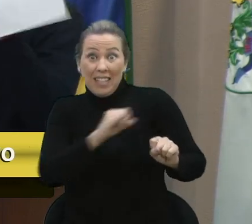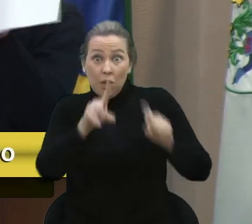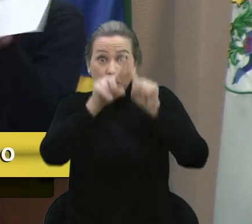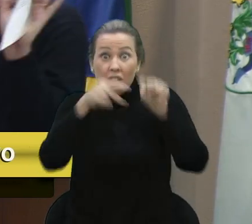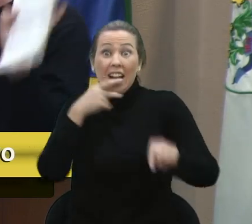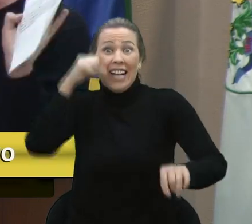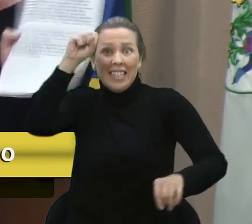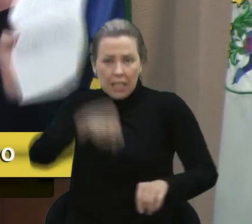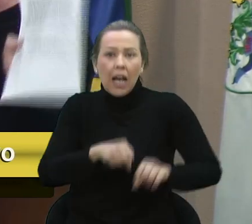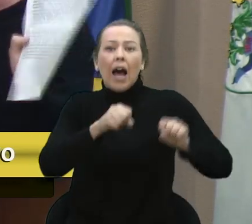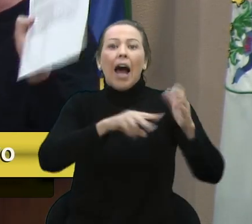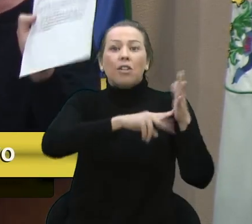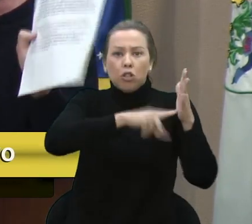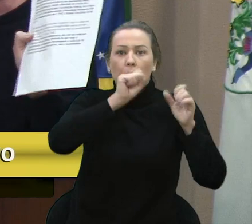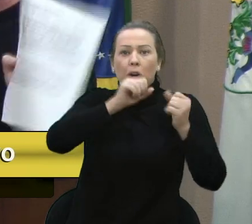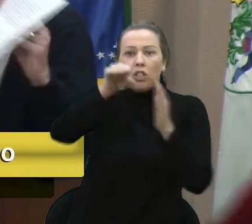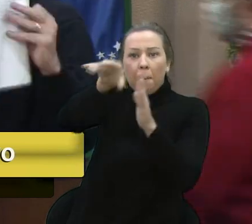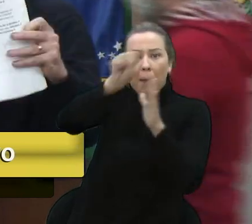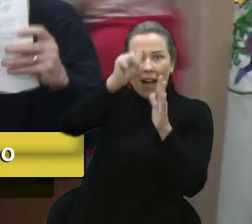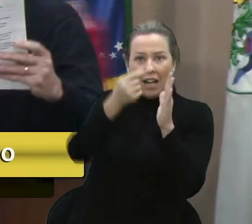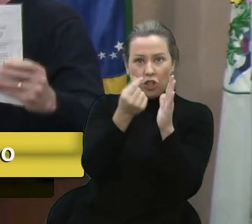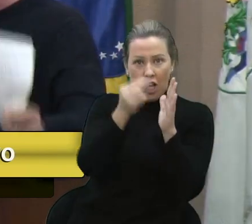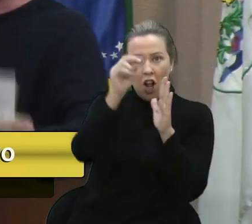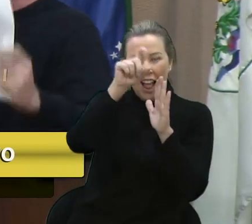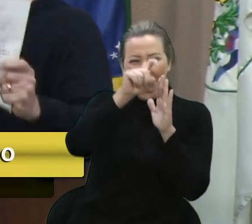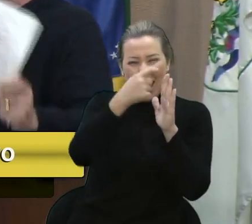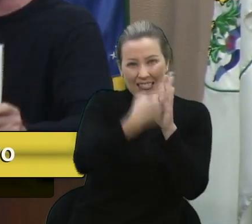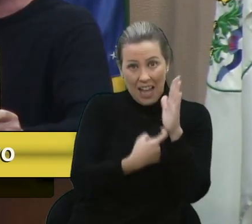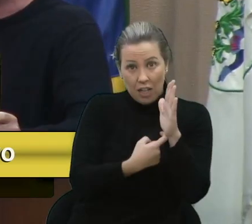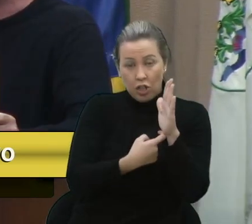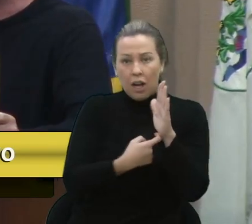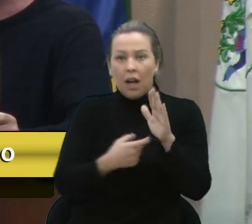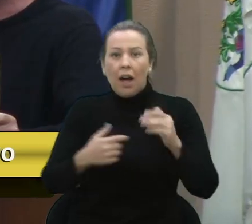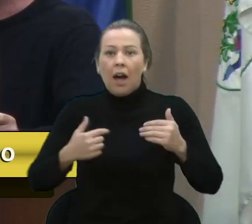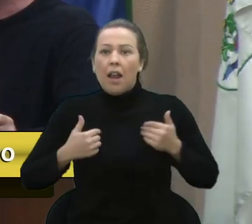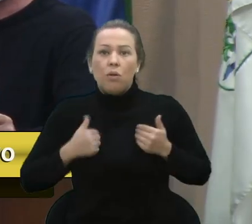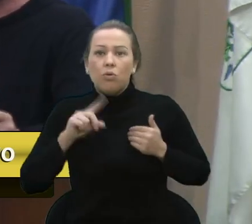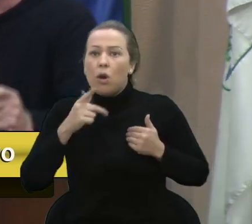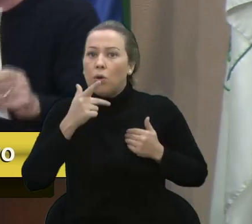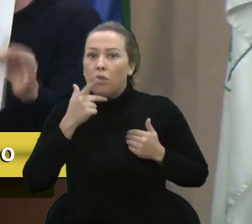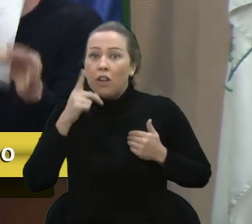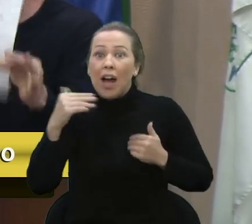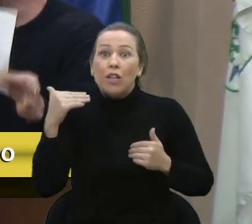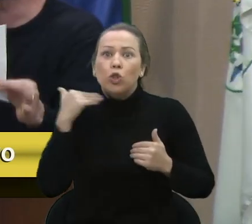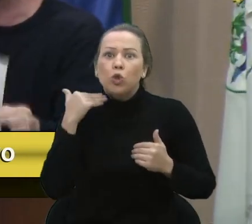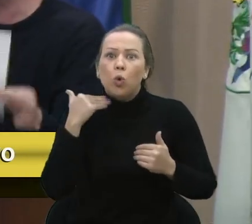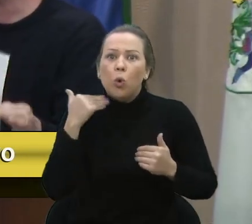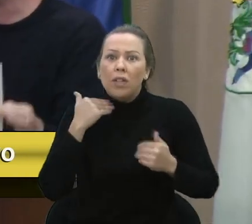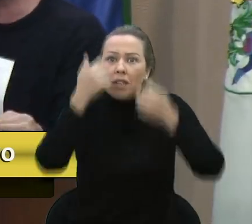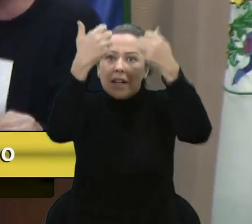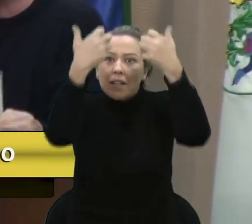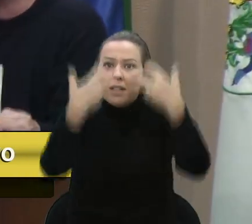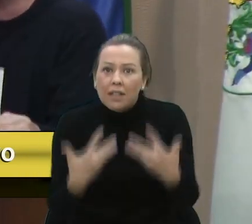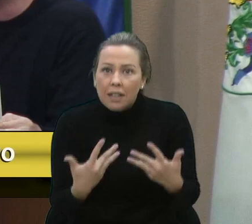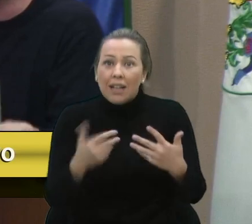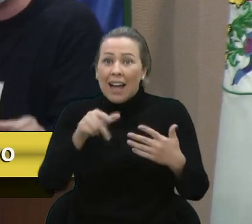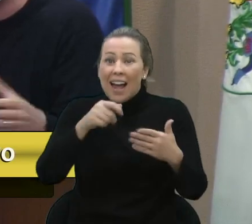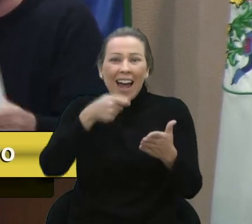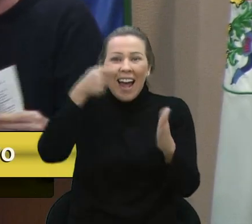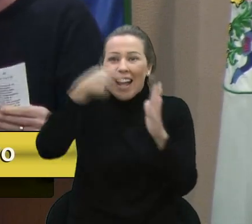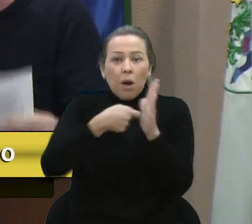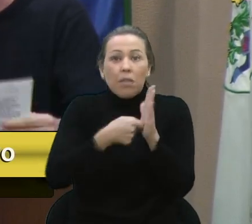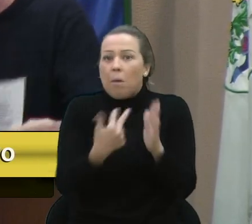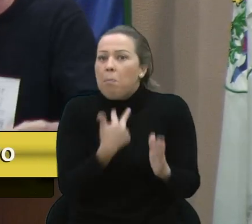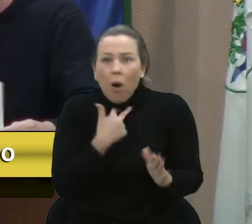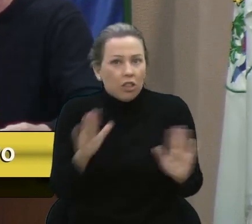aqui quem está falando não é o Maurício Marcon, aqui quem está falando é uma juíza. Está escrito, a cobrança é completamente legal.